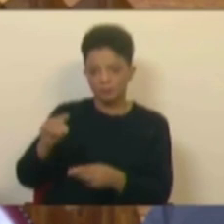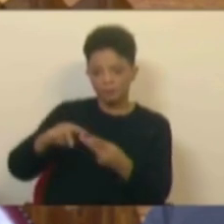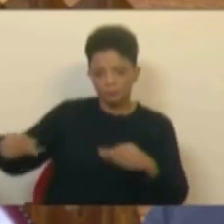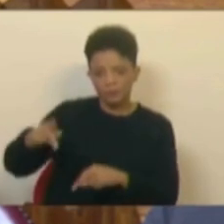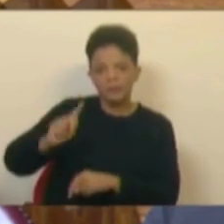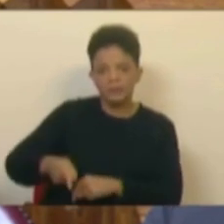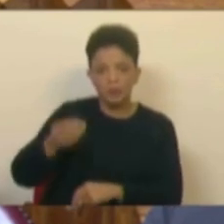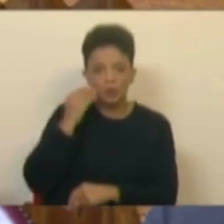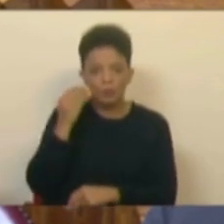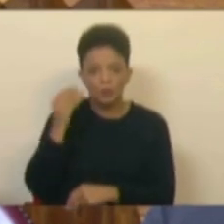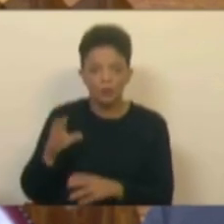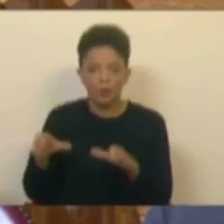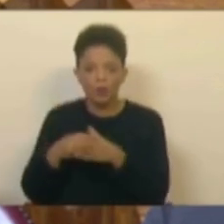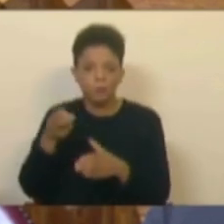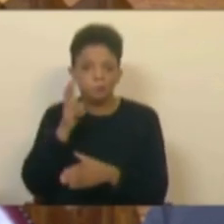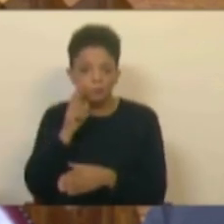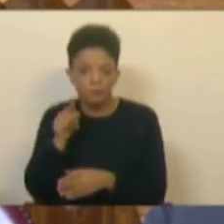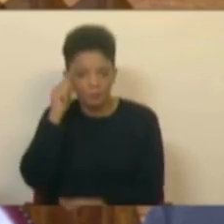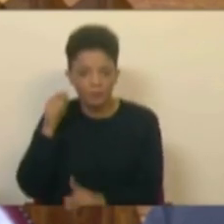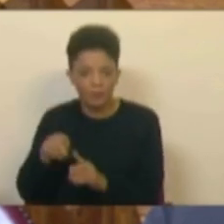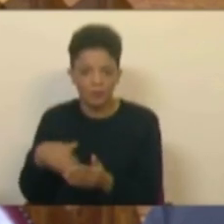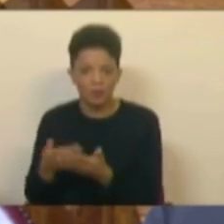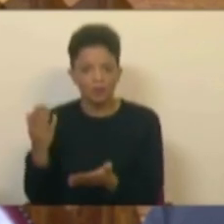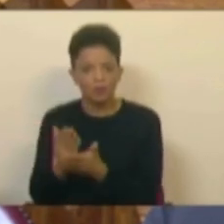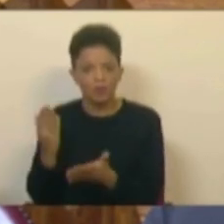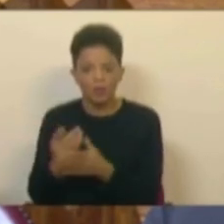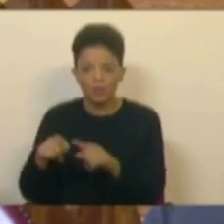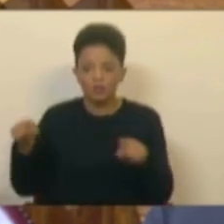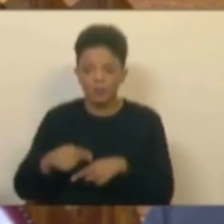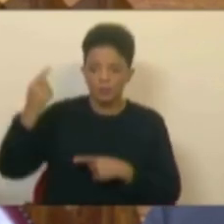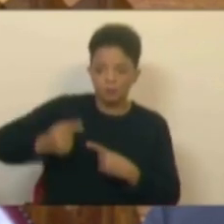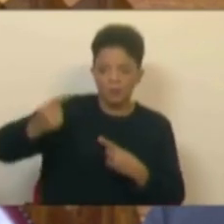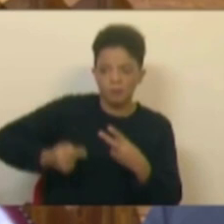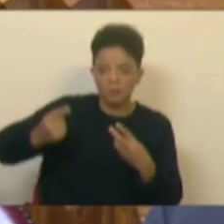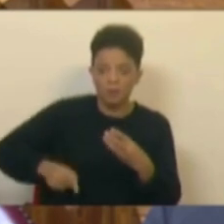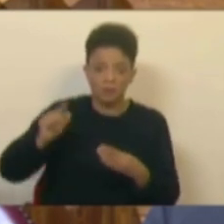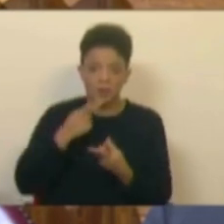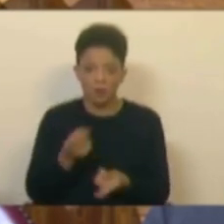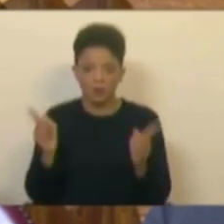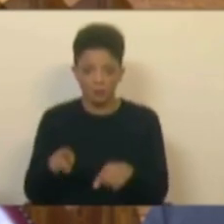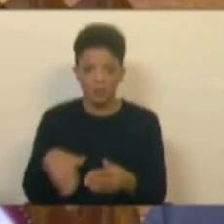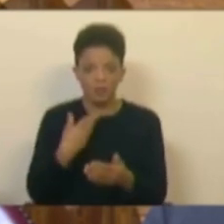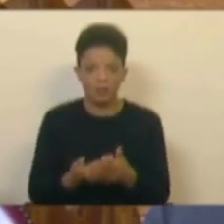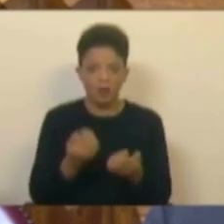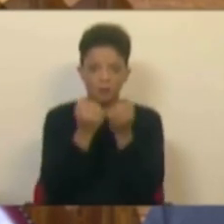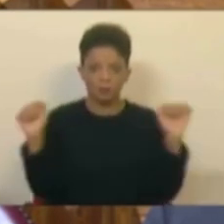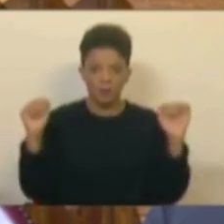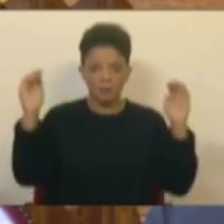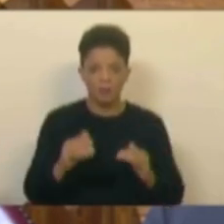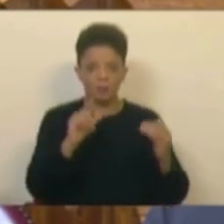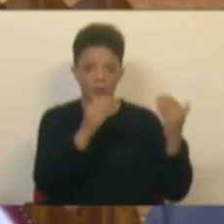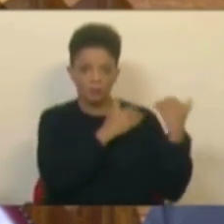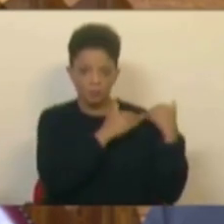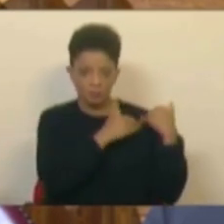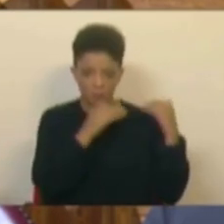que é feita de conselhos de diretores e que basicamente vai tornar as escolas um espaço mais autoritário e, mais uma vez, dar menos autonomia e responsabilização